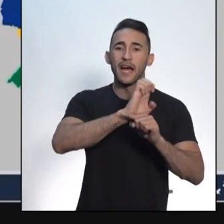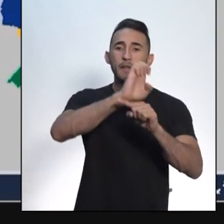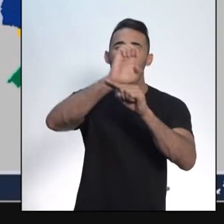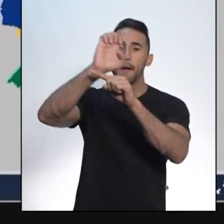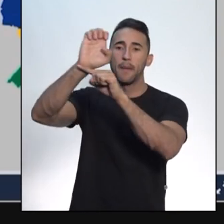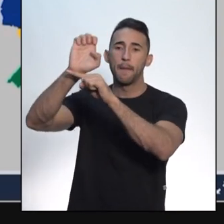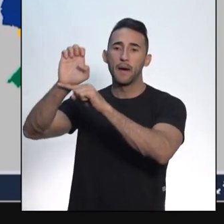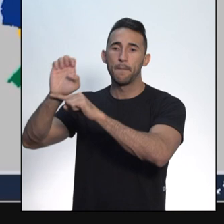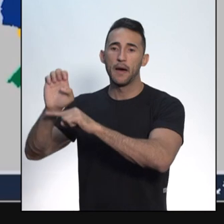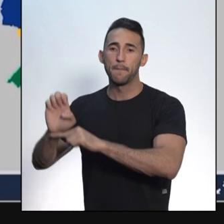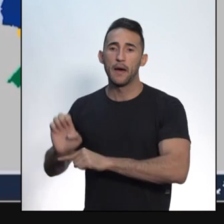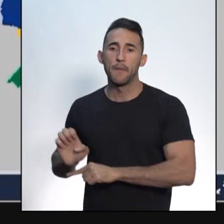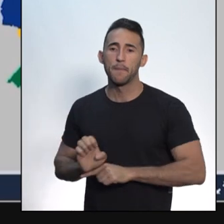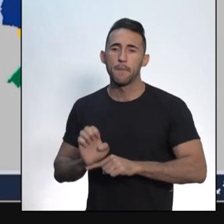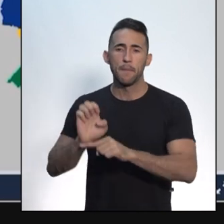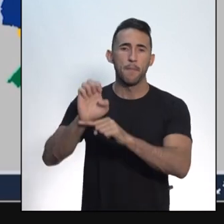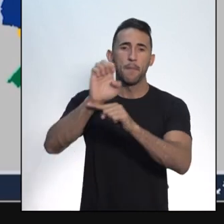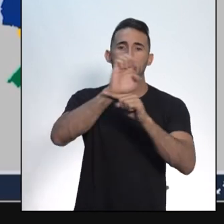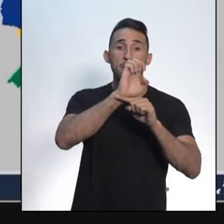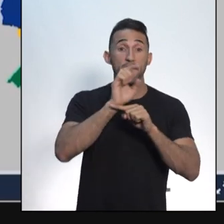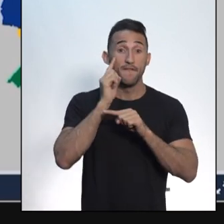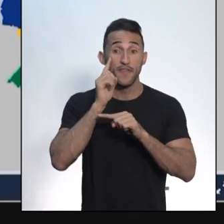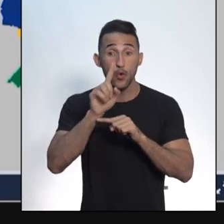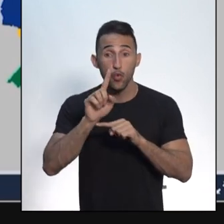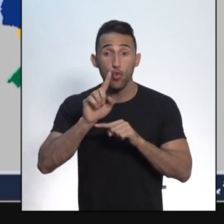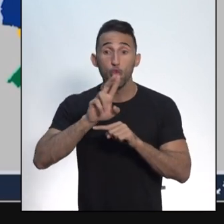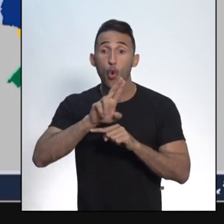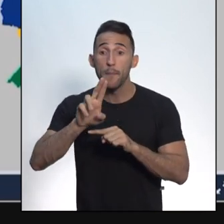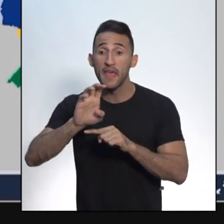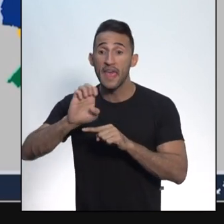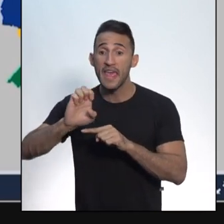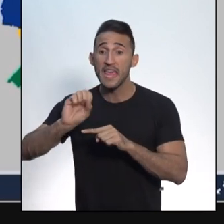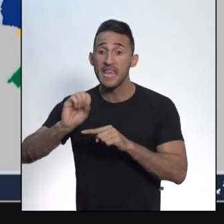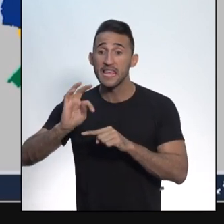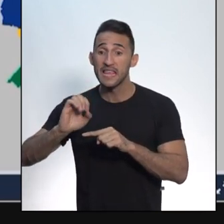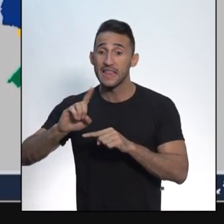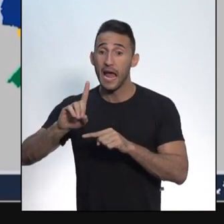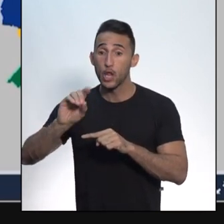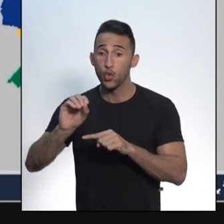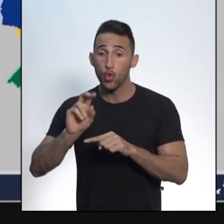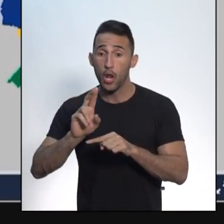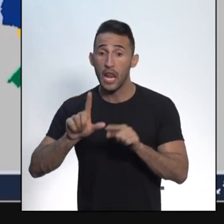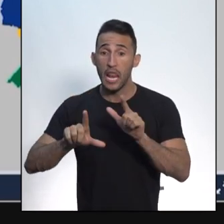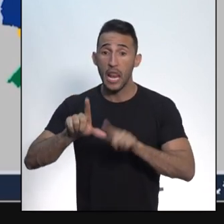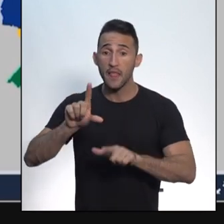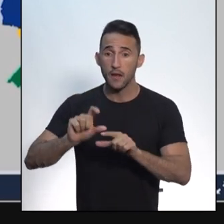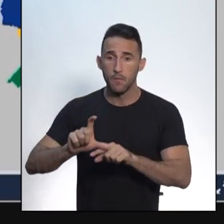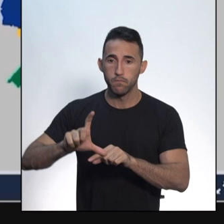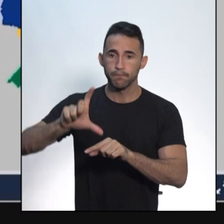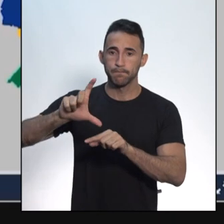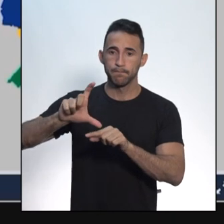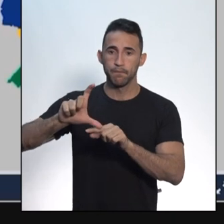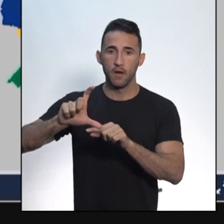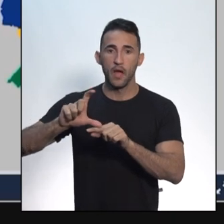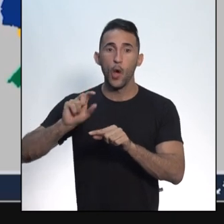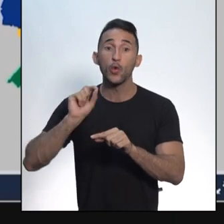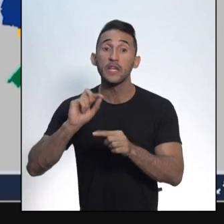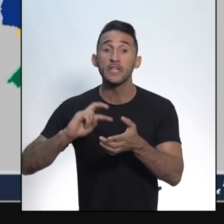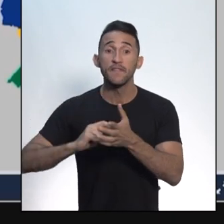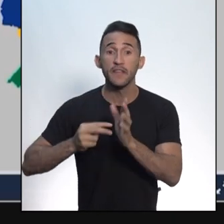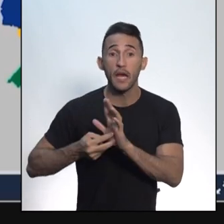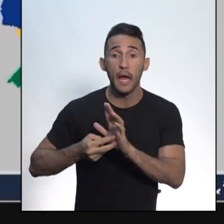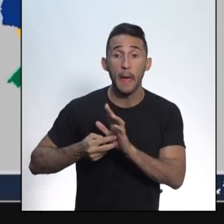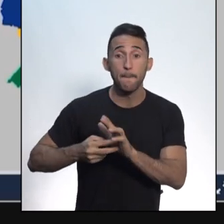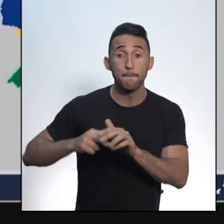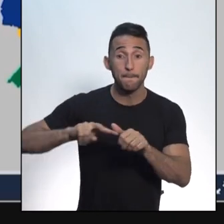estados aqui está escrito com letra maiúscula. Então, estado aqui é no sentido de país, é